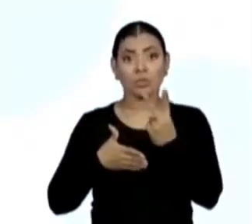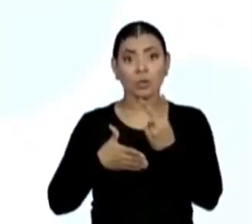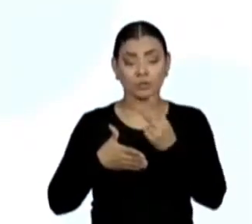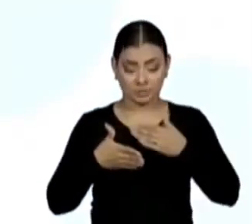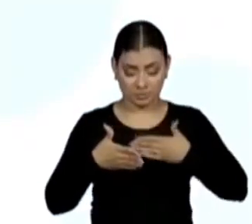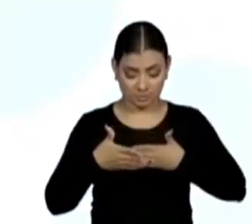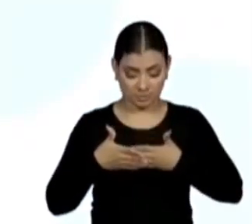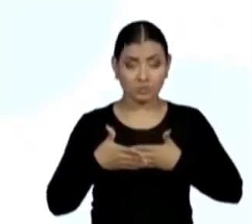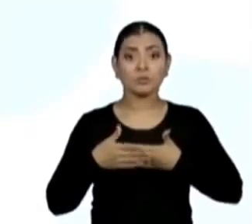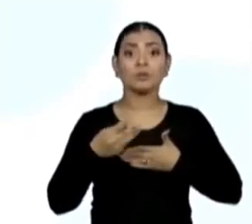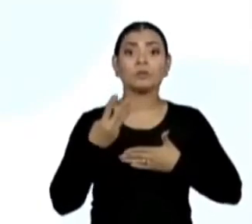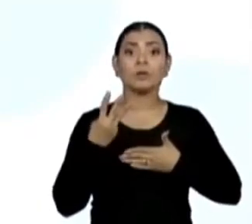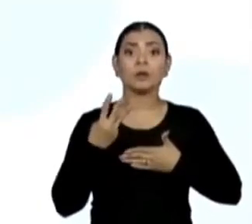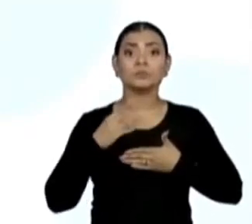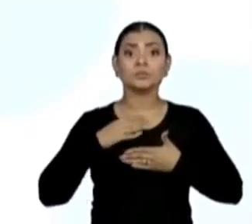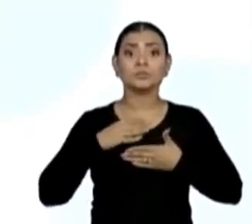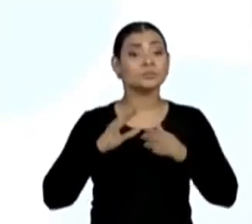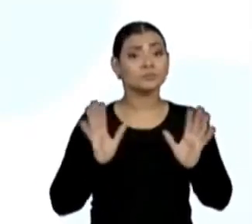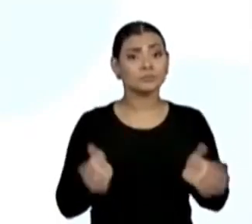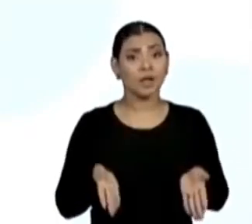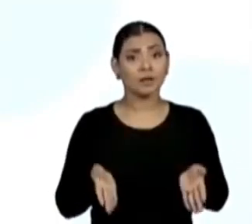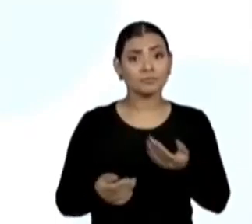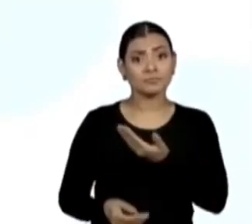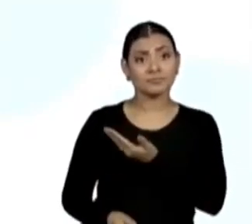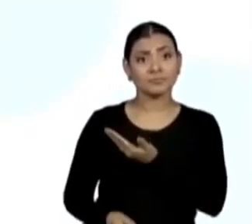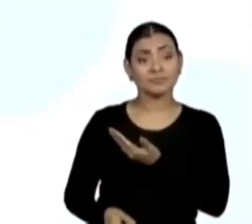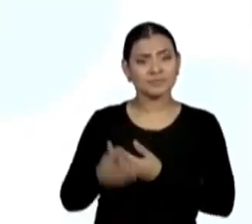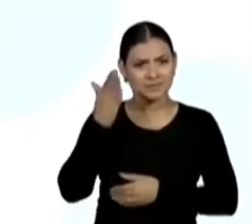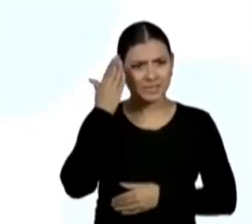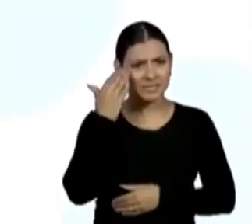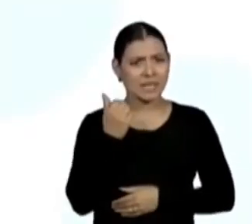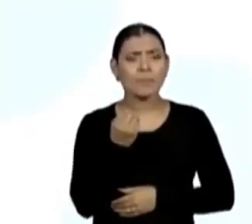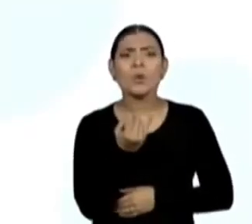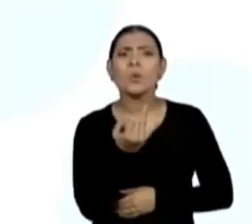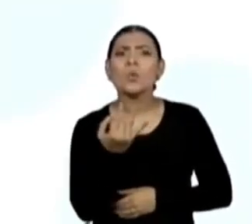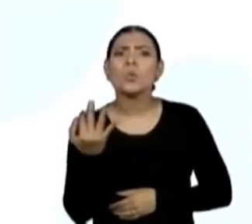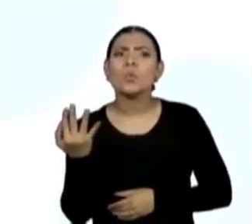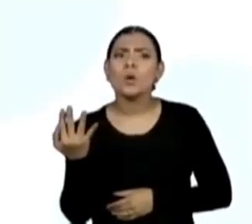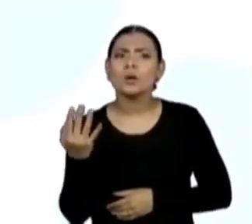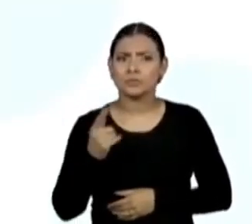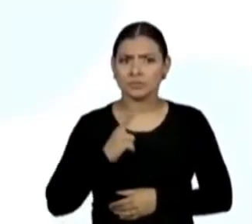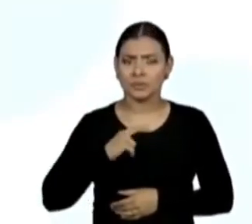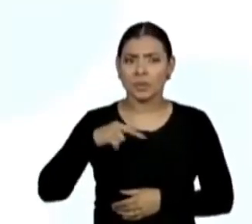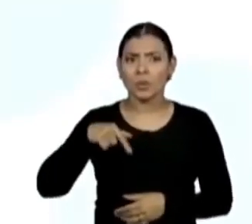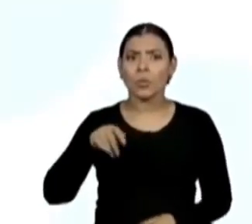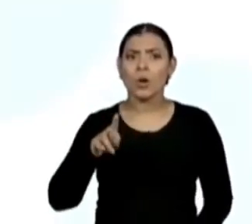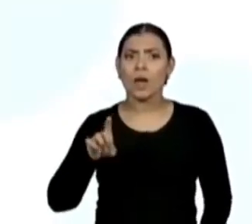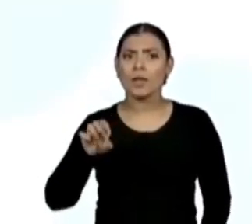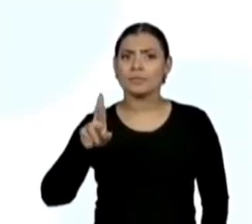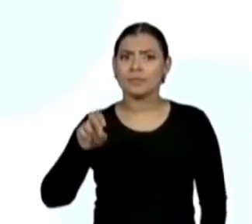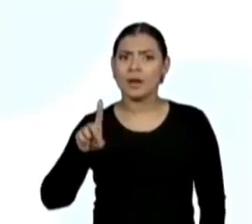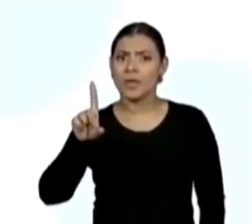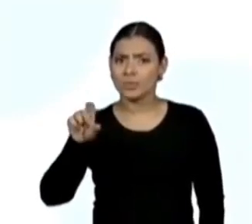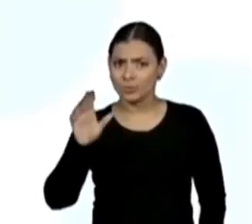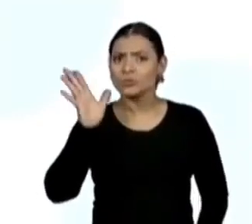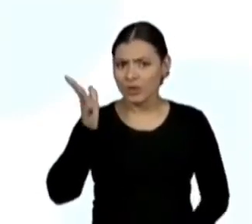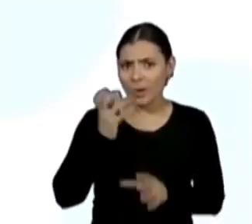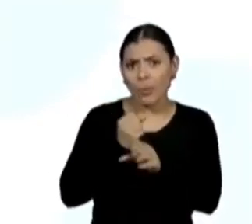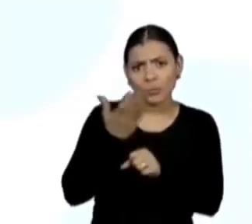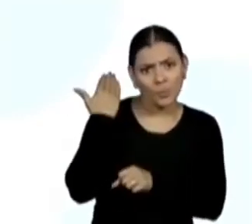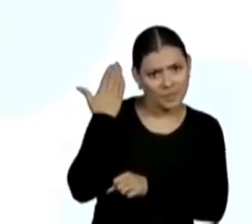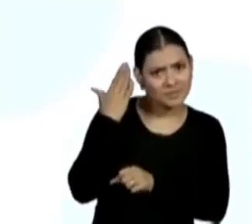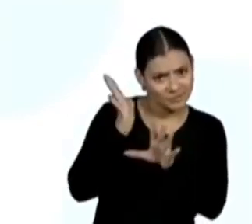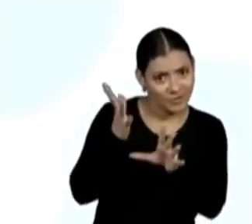número de vértices do polígono, nós já sabemos quantos vértices tem o quadrado, já fizemos essa contagem?